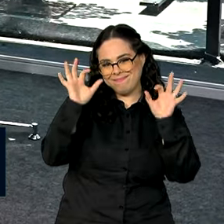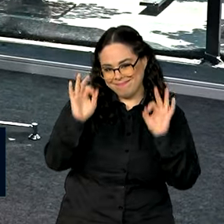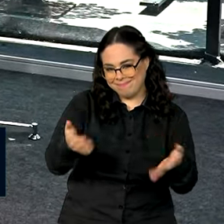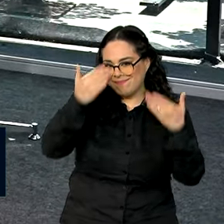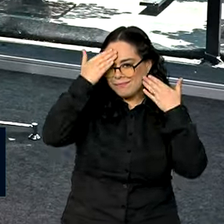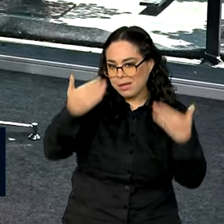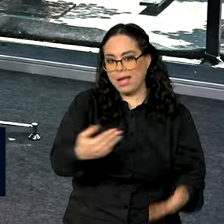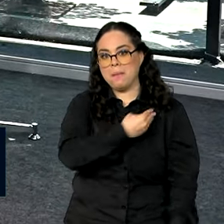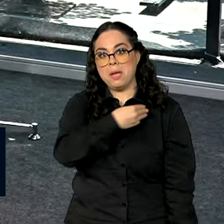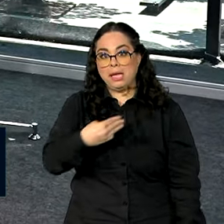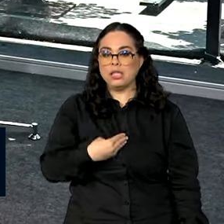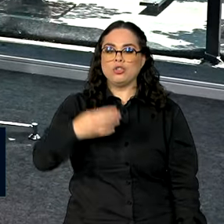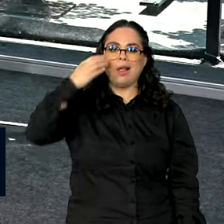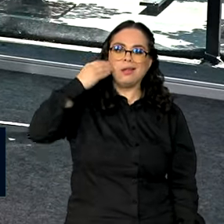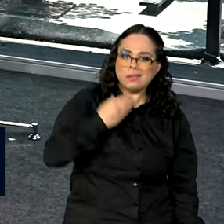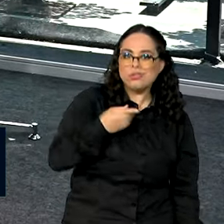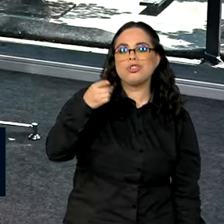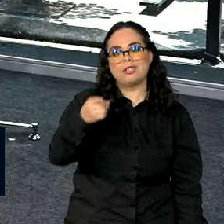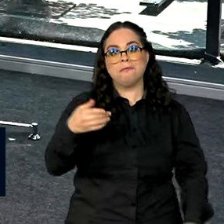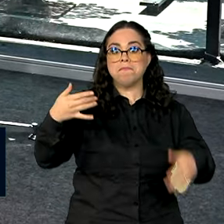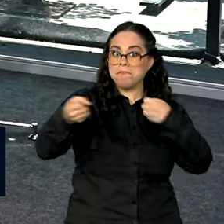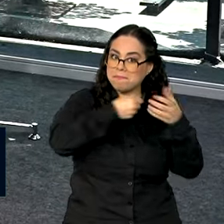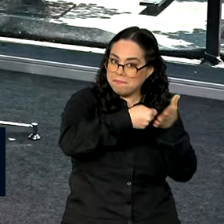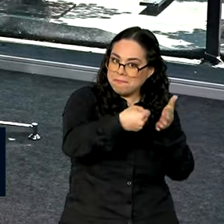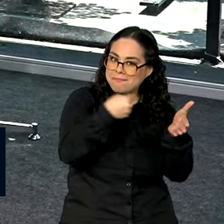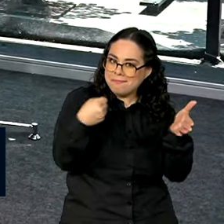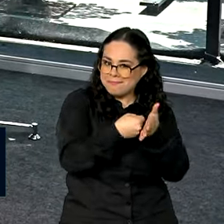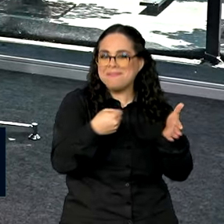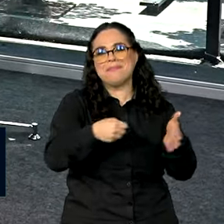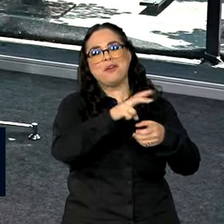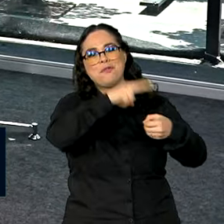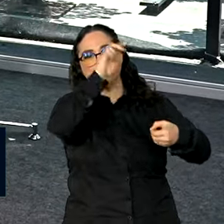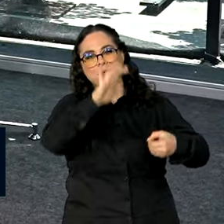Silveira, de Minas e Energia. Muito obrigada, ministro, pela sua entrevista à Voz do Brasil. Eu que agradeço.